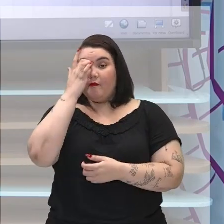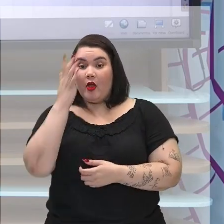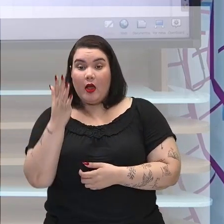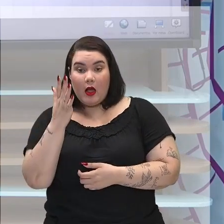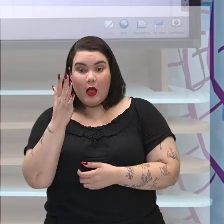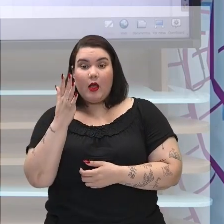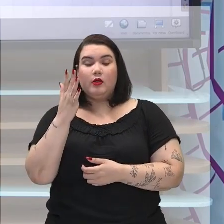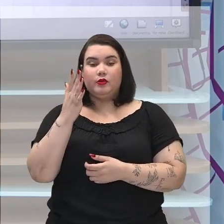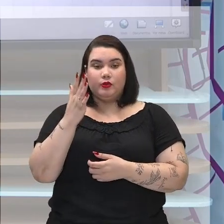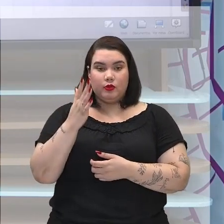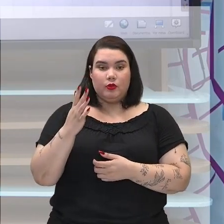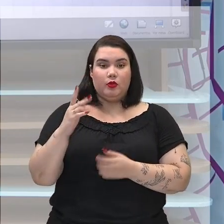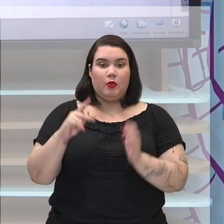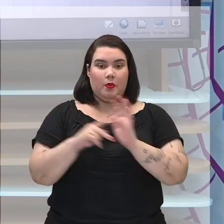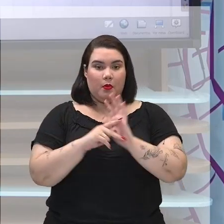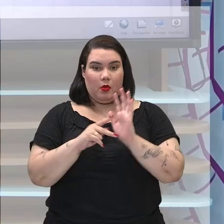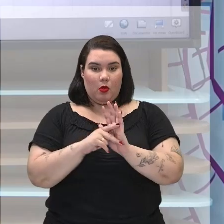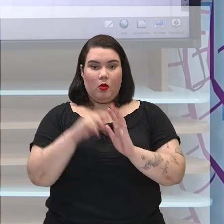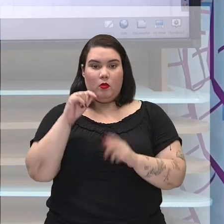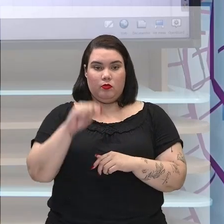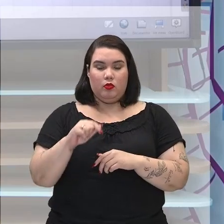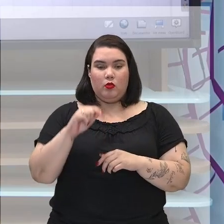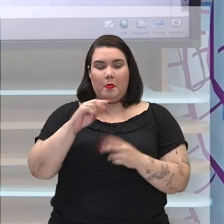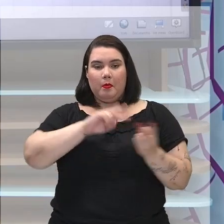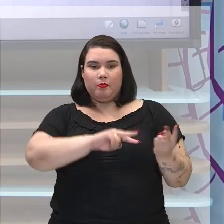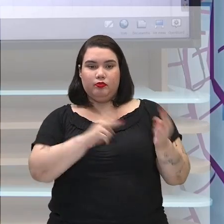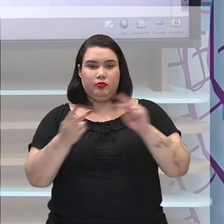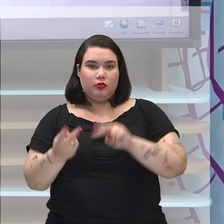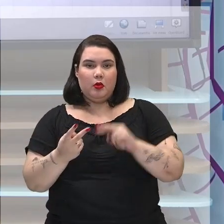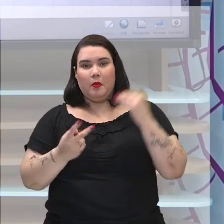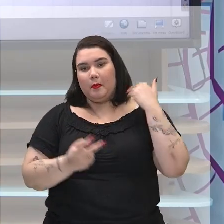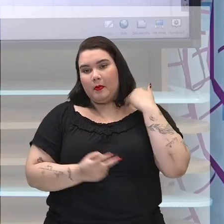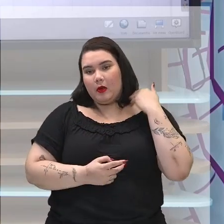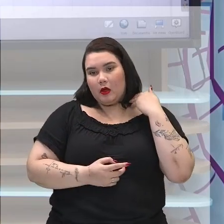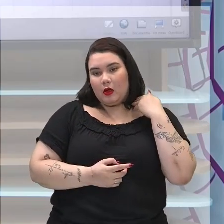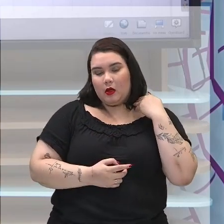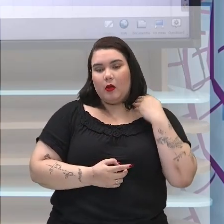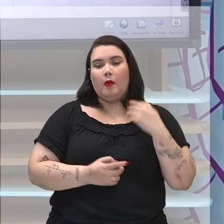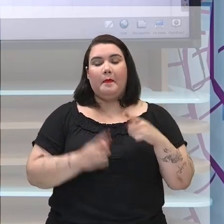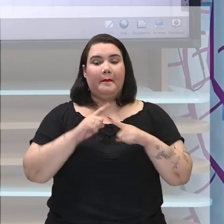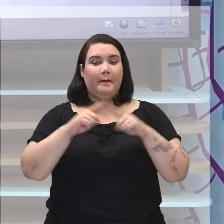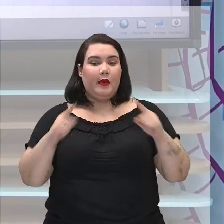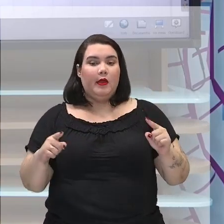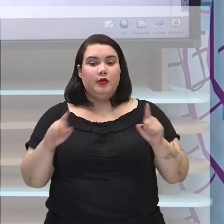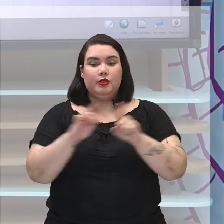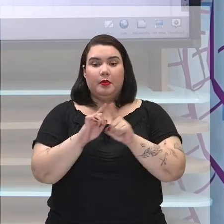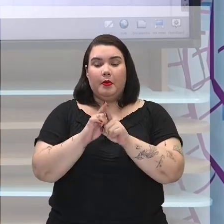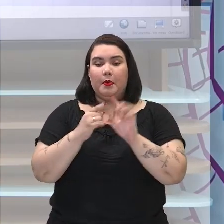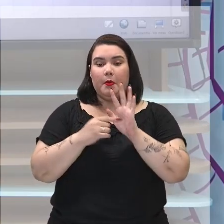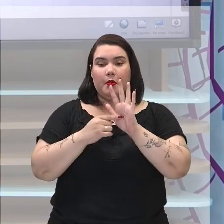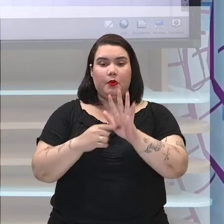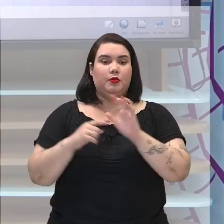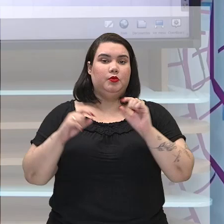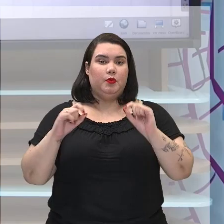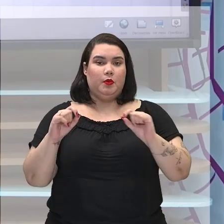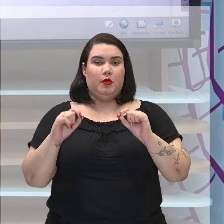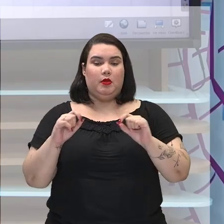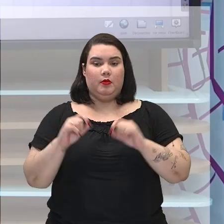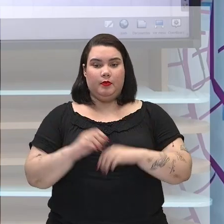tão somente as transações, mas de realmente trazer um caráter